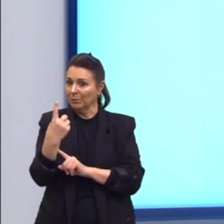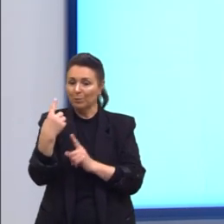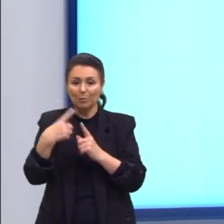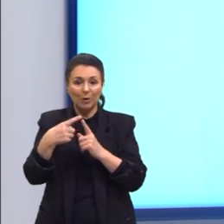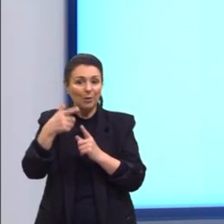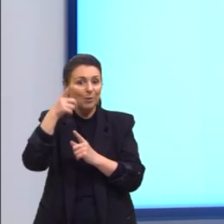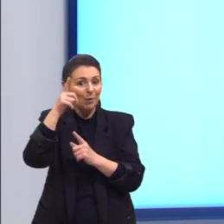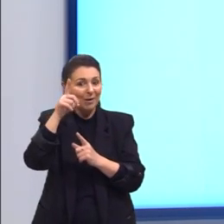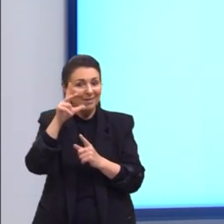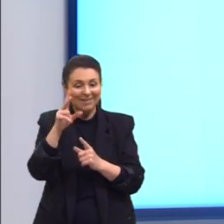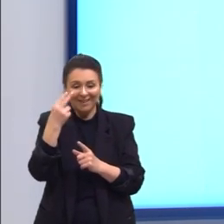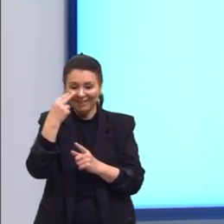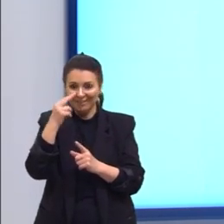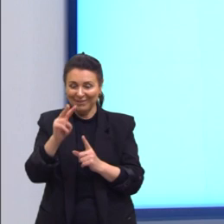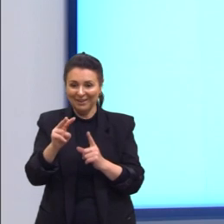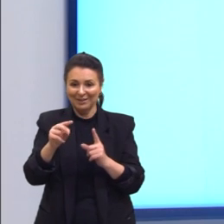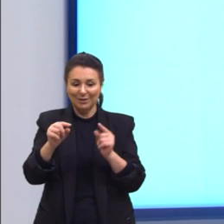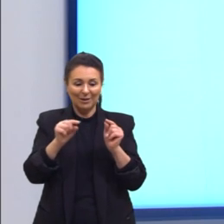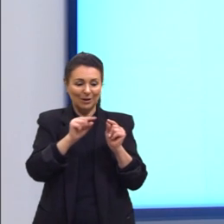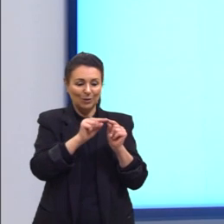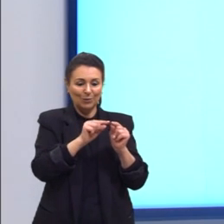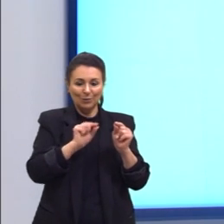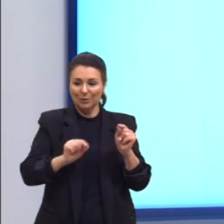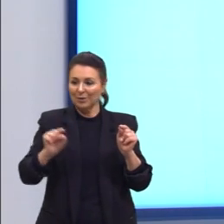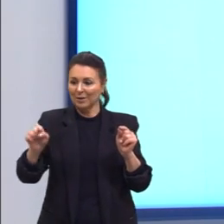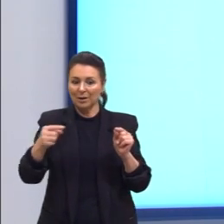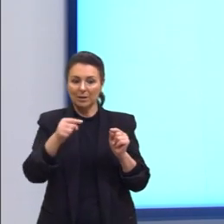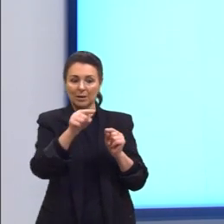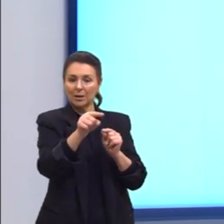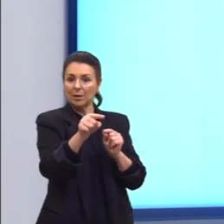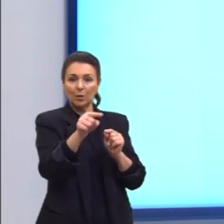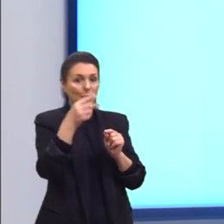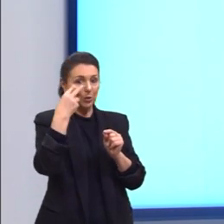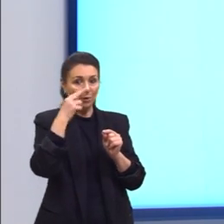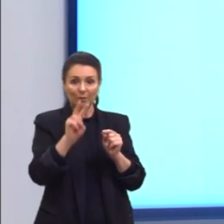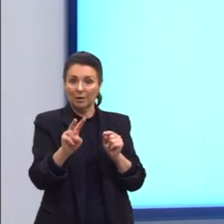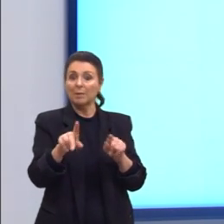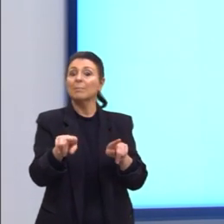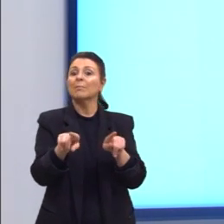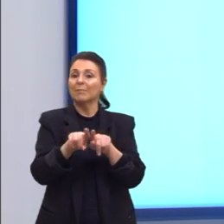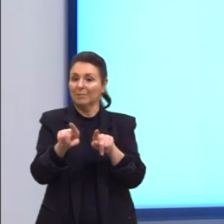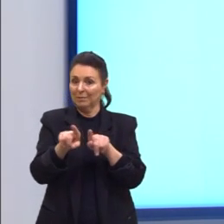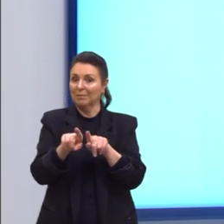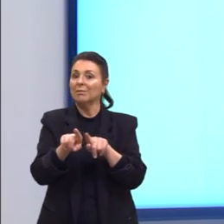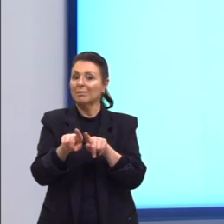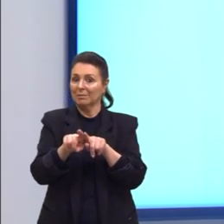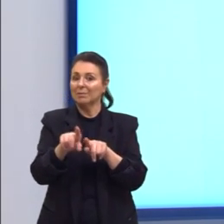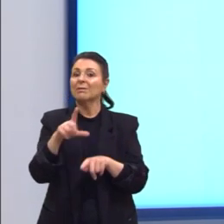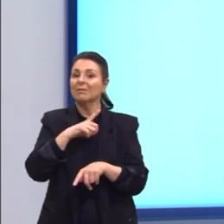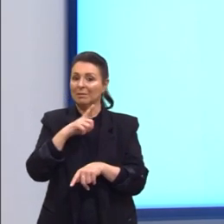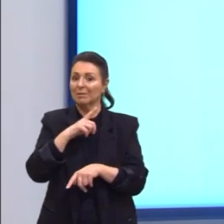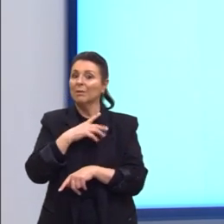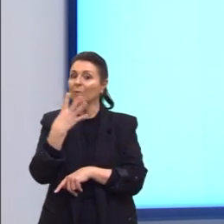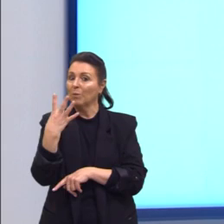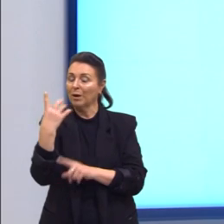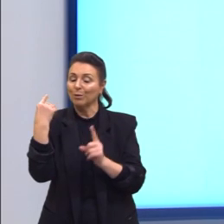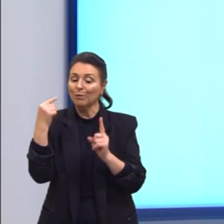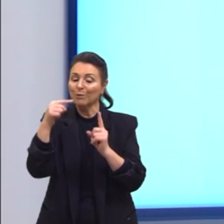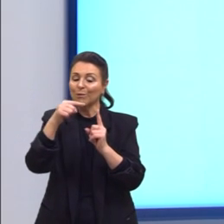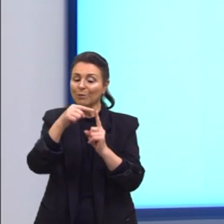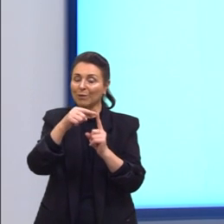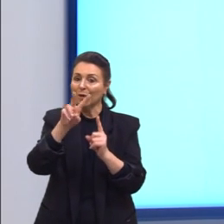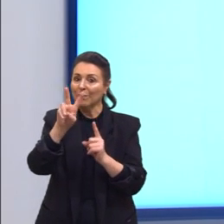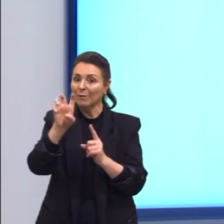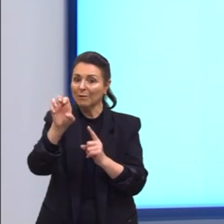visualizar na nossa figura, mas existem quatro vértices, então, na base onde essa figura está